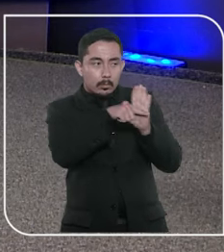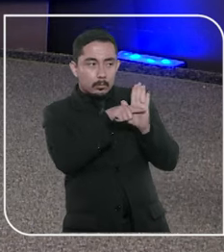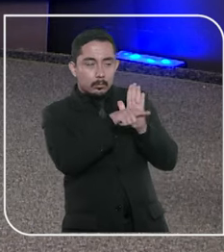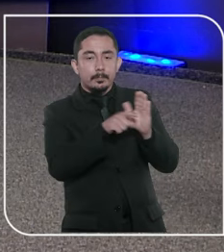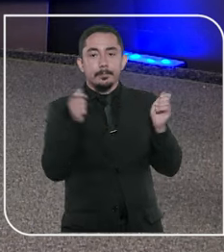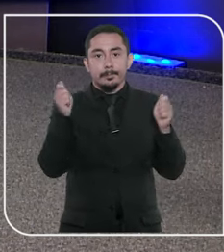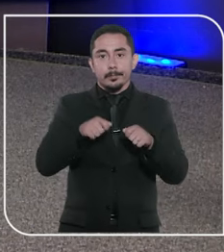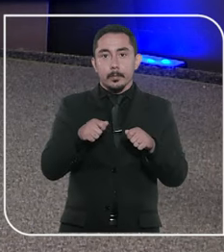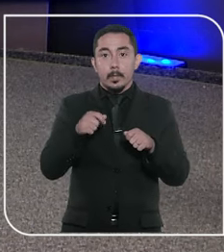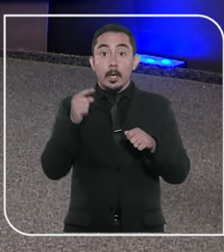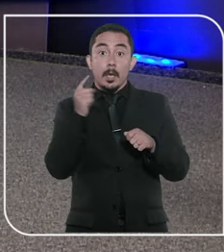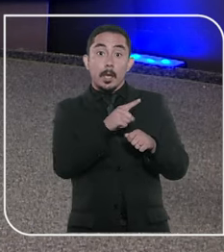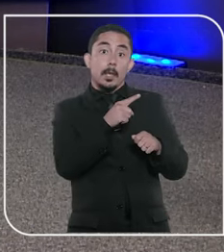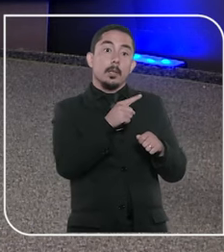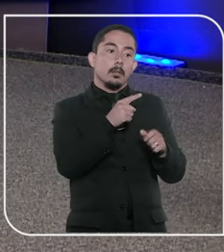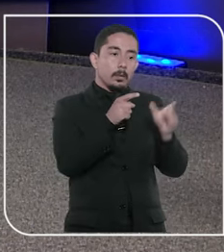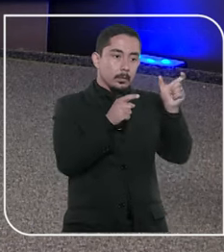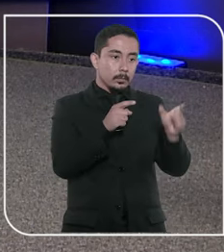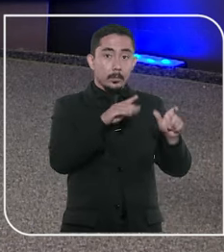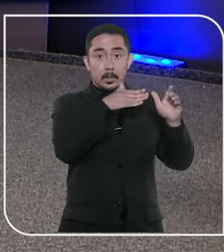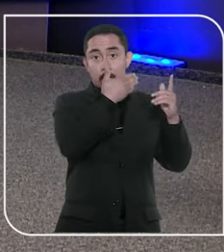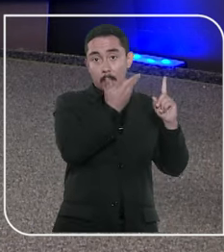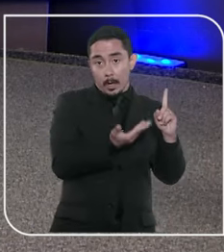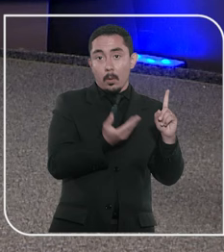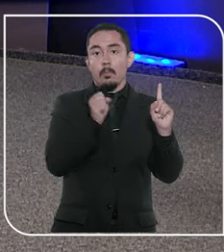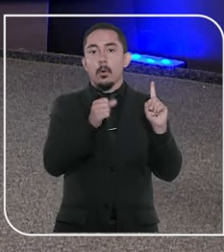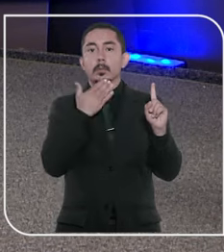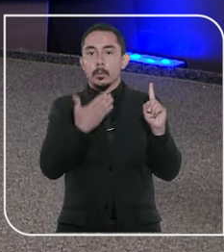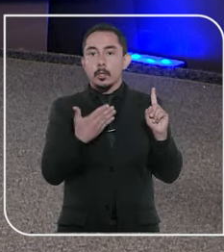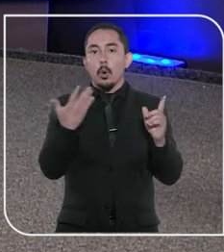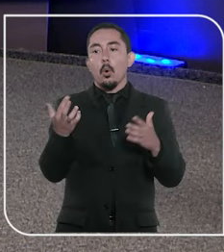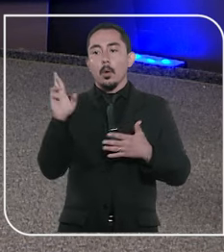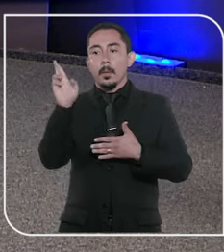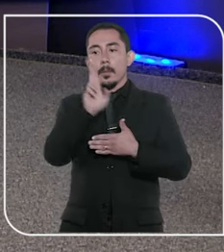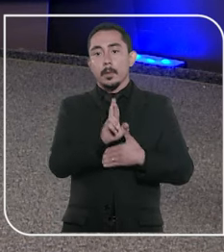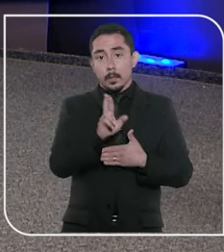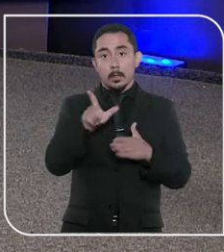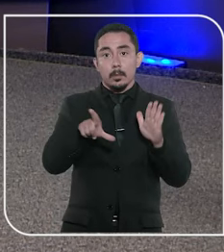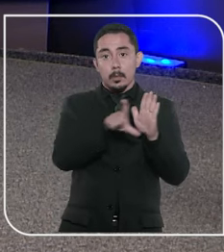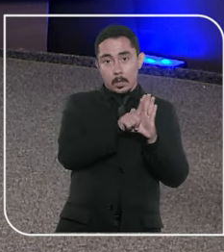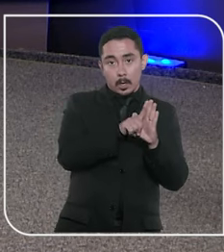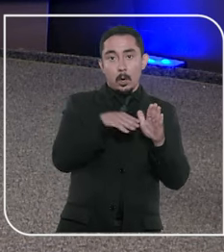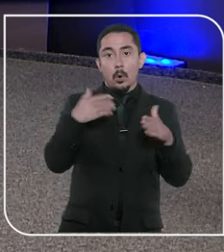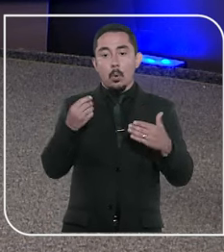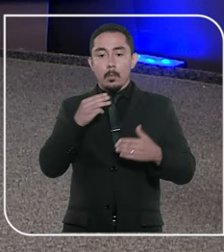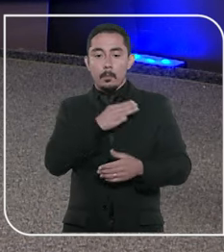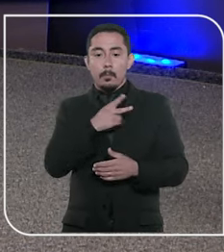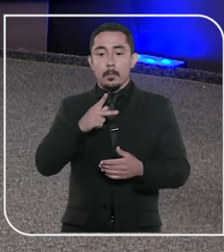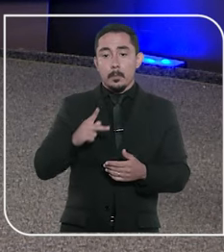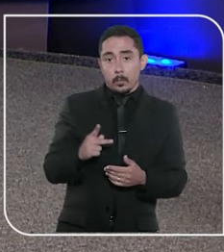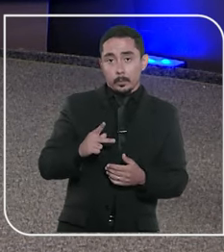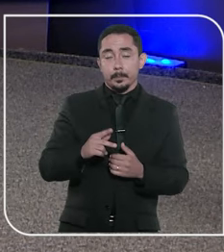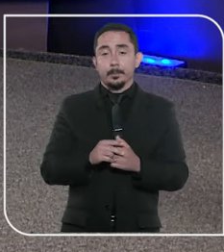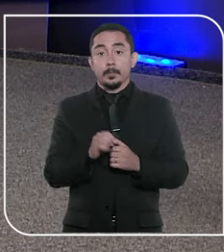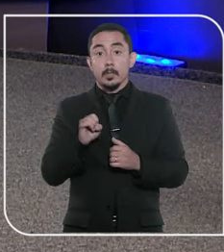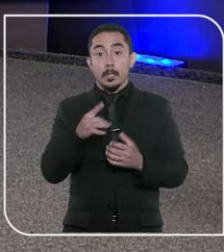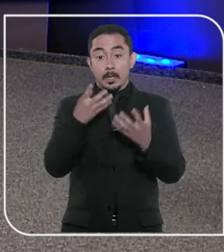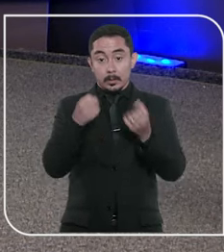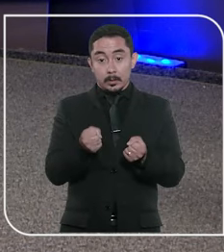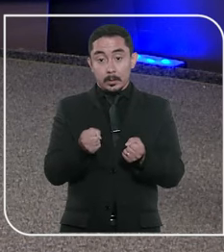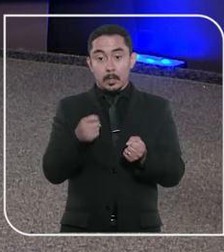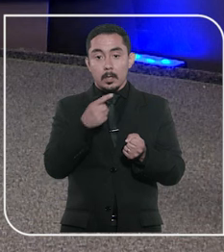solicitação de revisão pode ser feita pelo próprio condenado, pelo representante legal ou pelo Ministério Público.